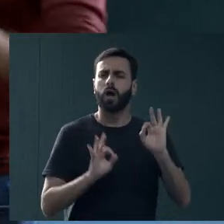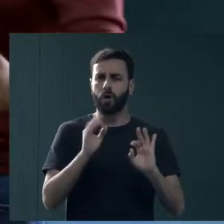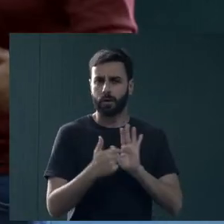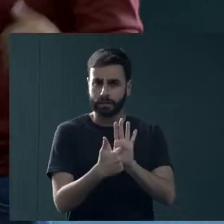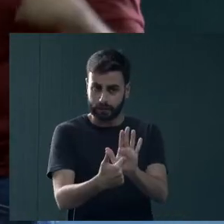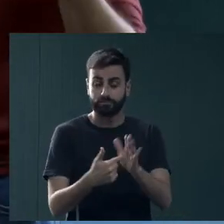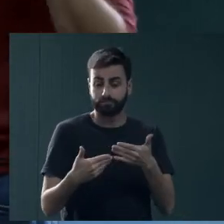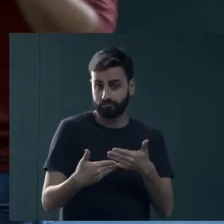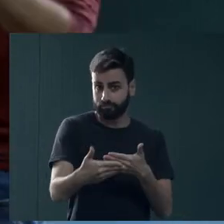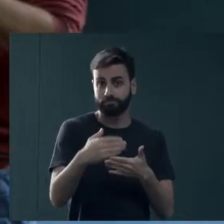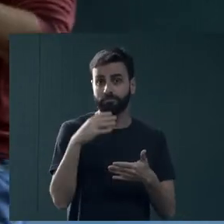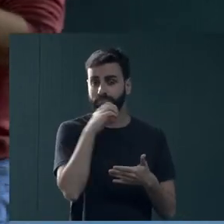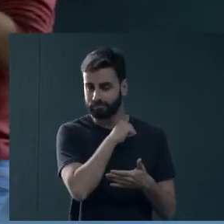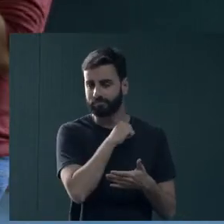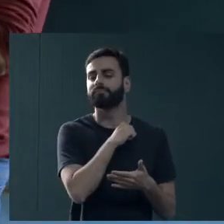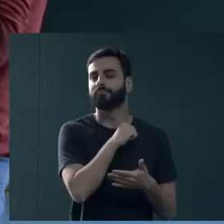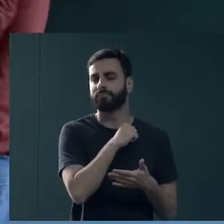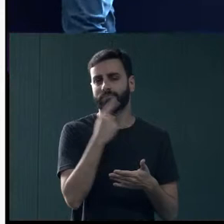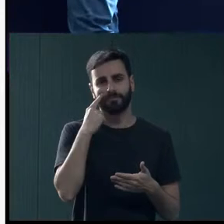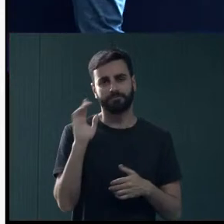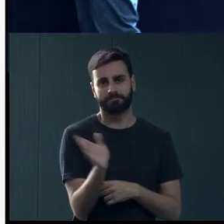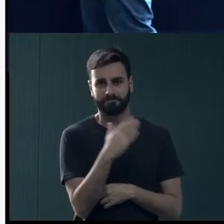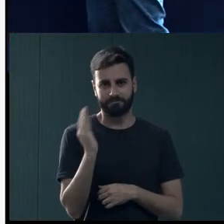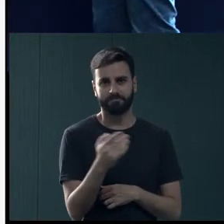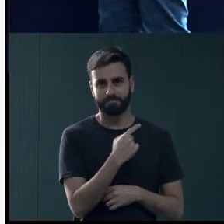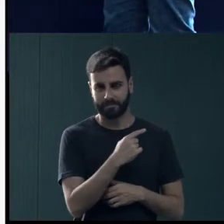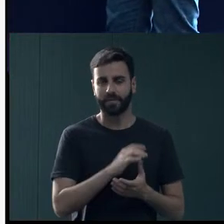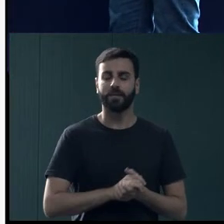que nós vamos divulgar, então, vou passar um pouco mais rápido,